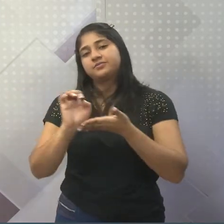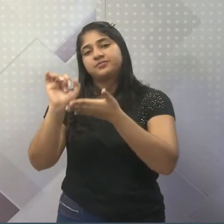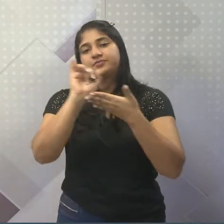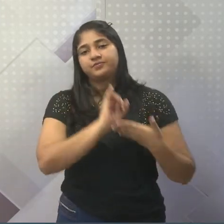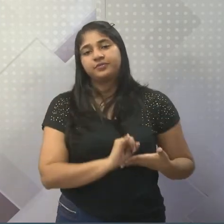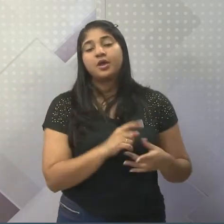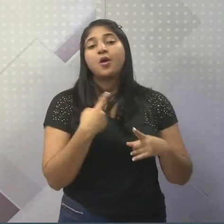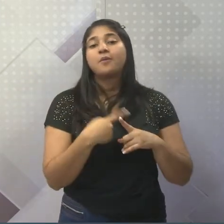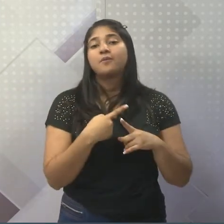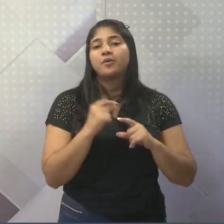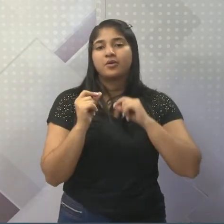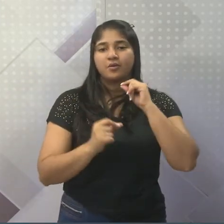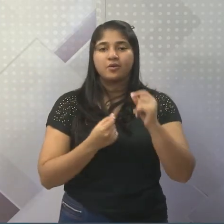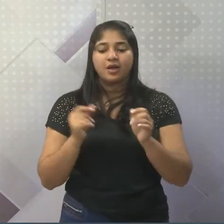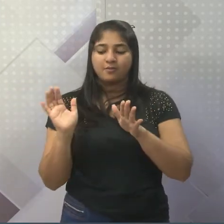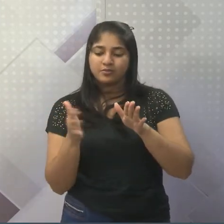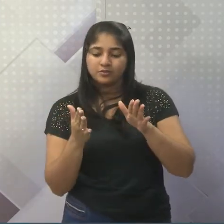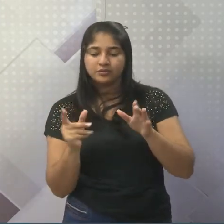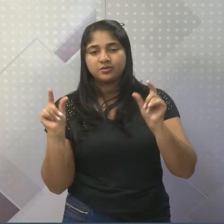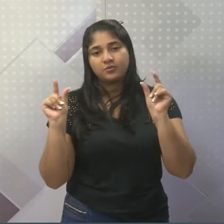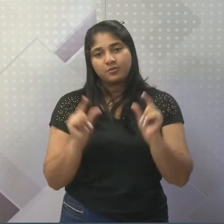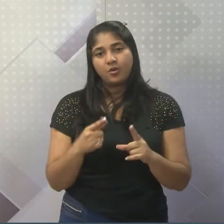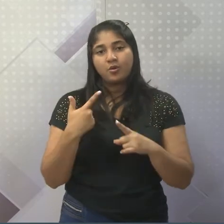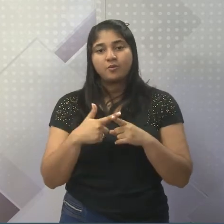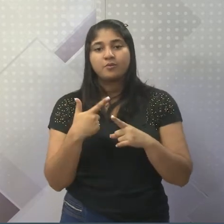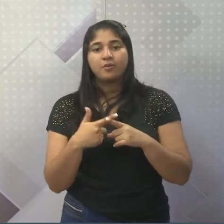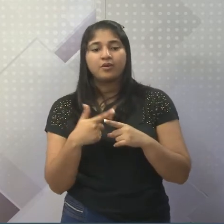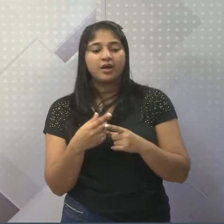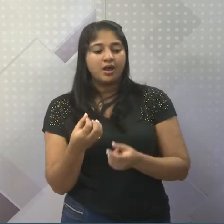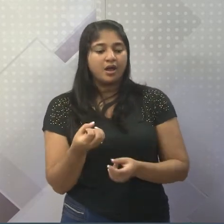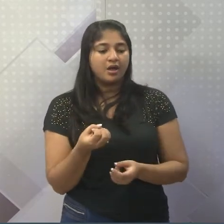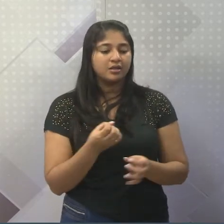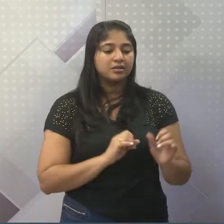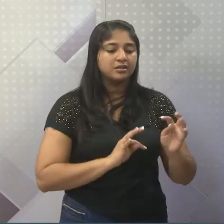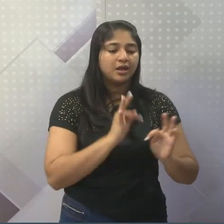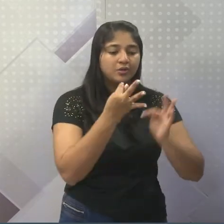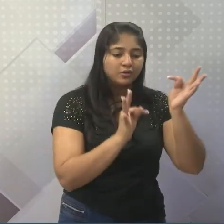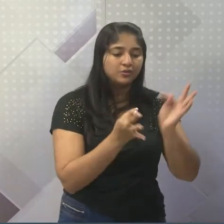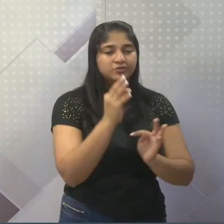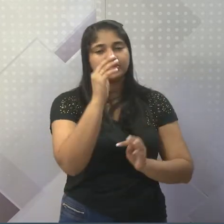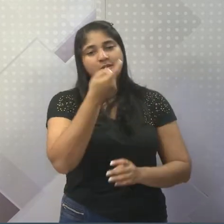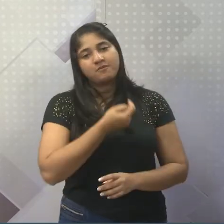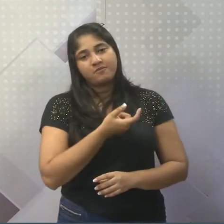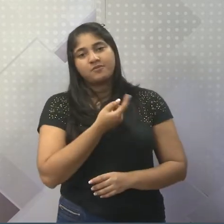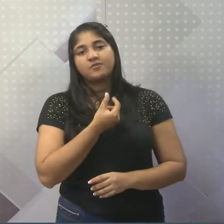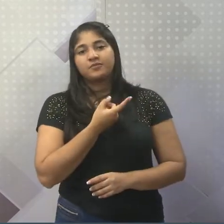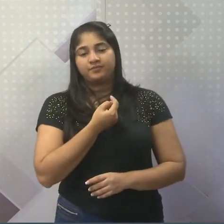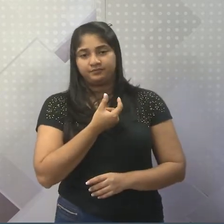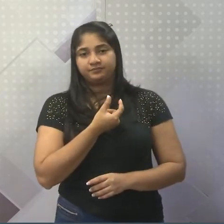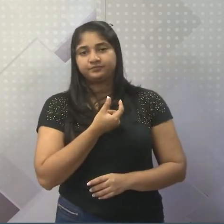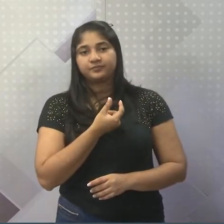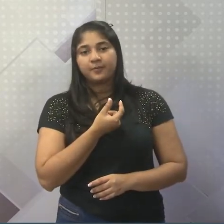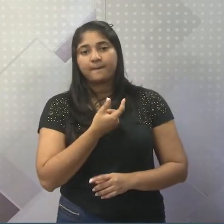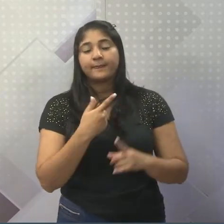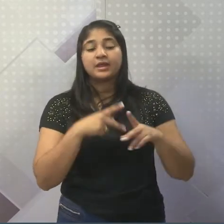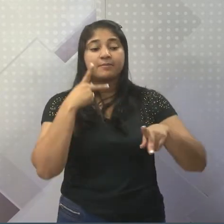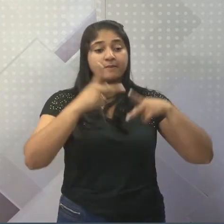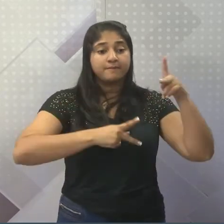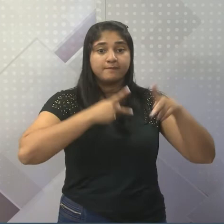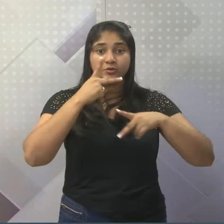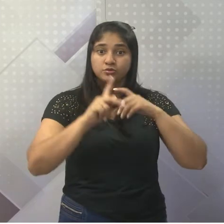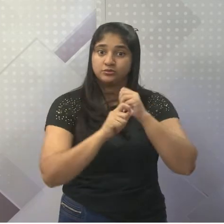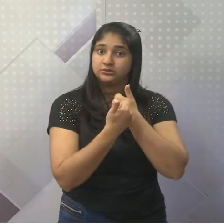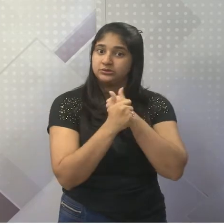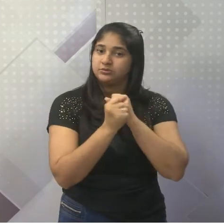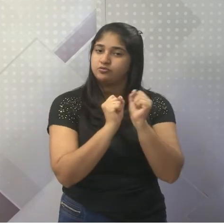há baixa produtividade devido à falta de modernização da agricultura e também devido ao contingente populacional, que é